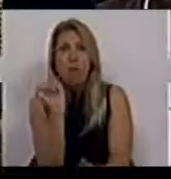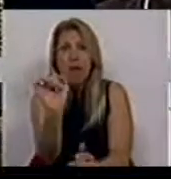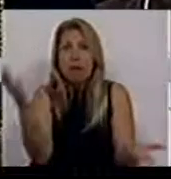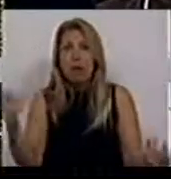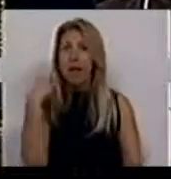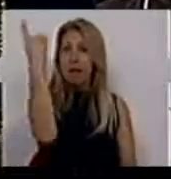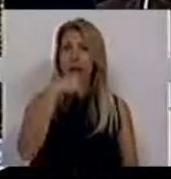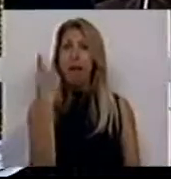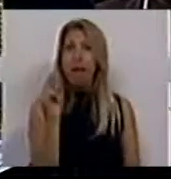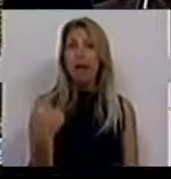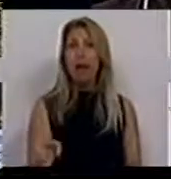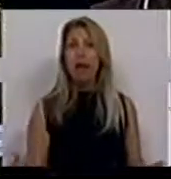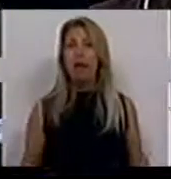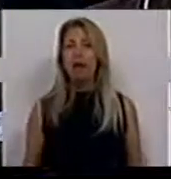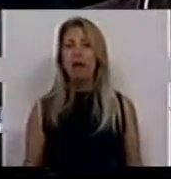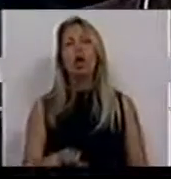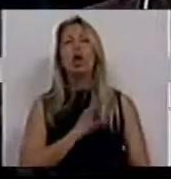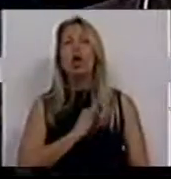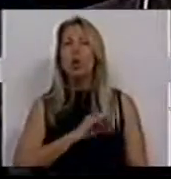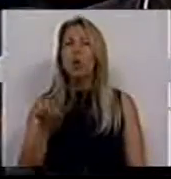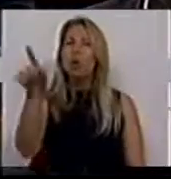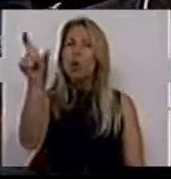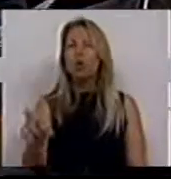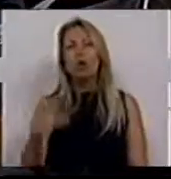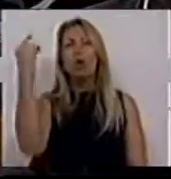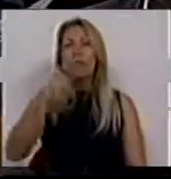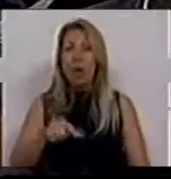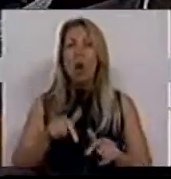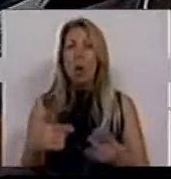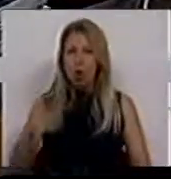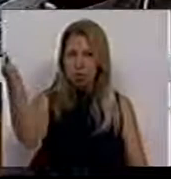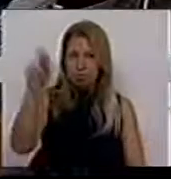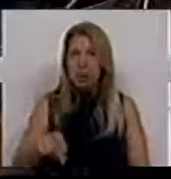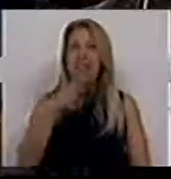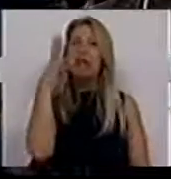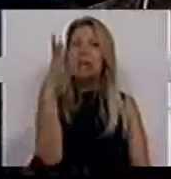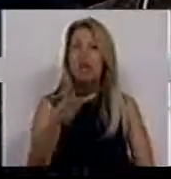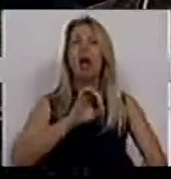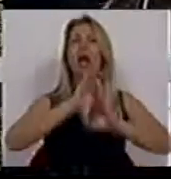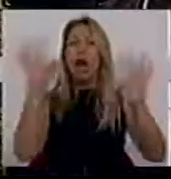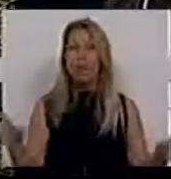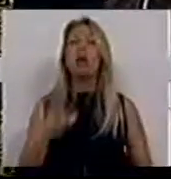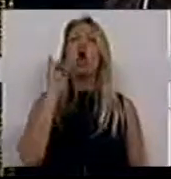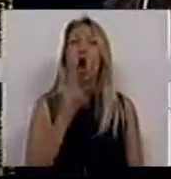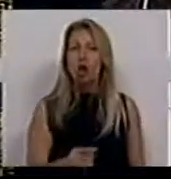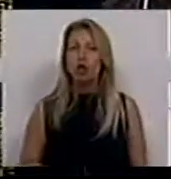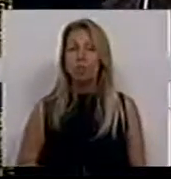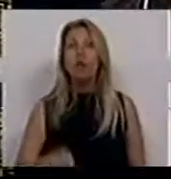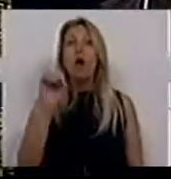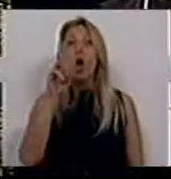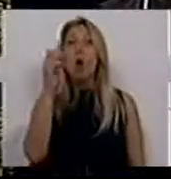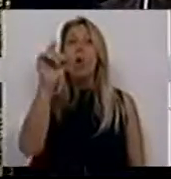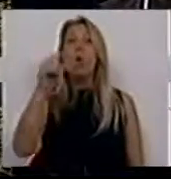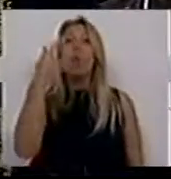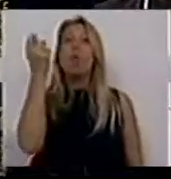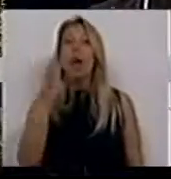senhor hoje devia aqui dizer, muito claramente, era exatamente ao Walter Machado, que por acaso é da Segurança